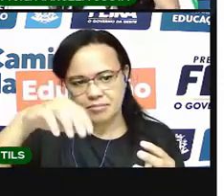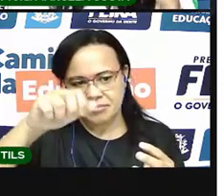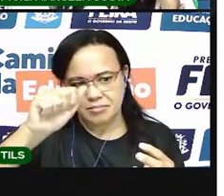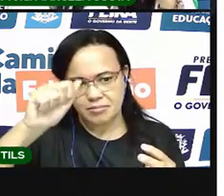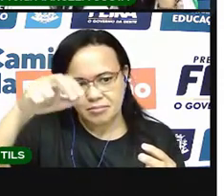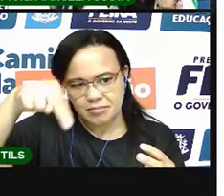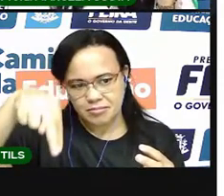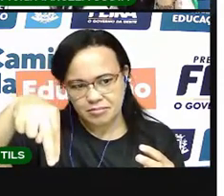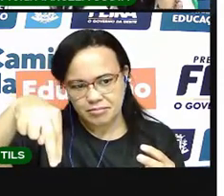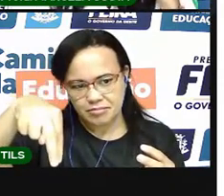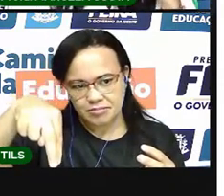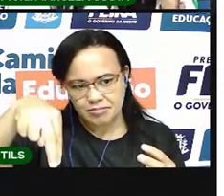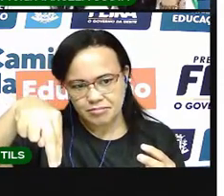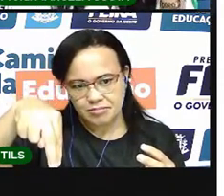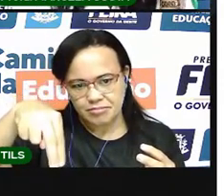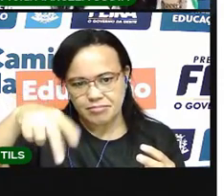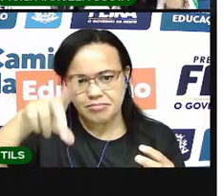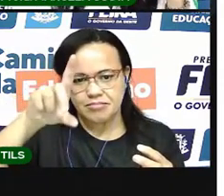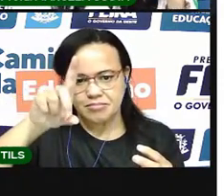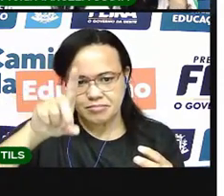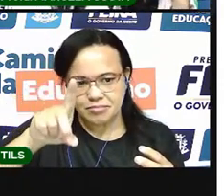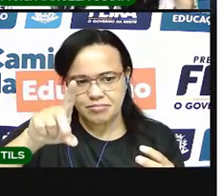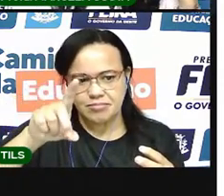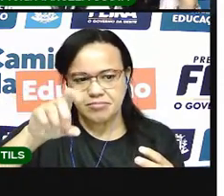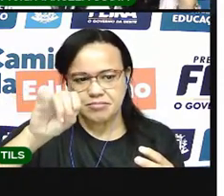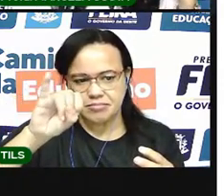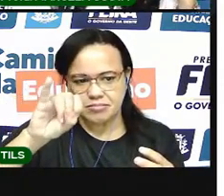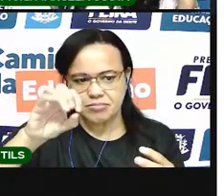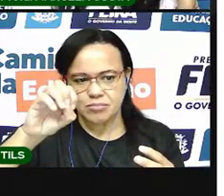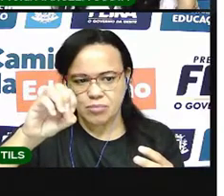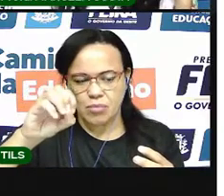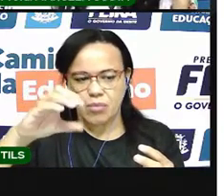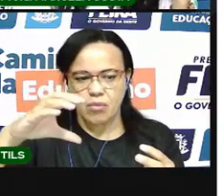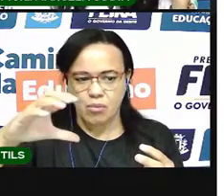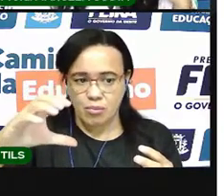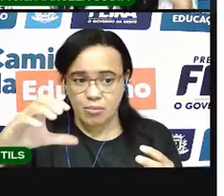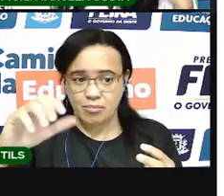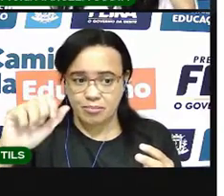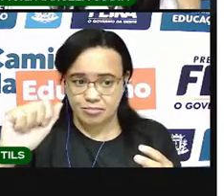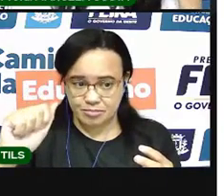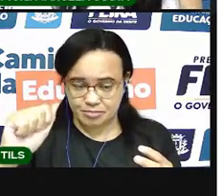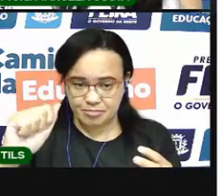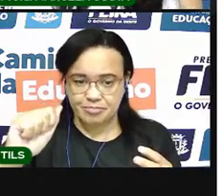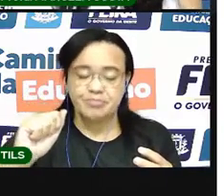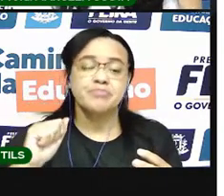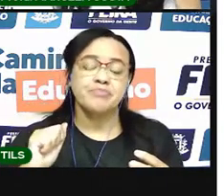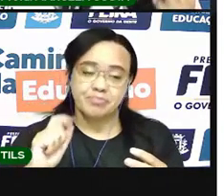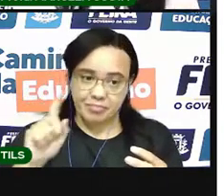Mão-di-oca. Mão-di-oca.